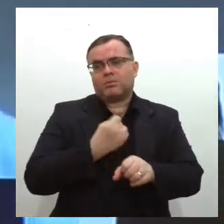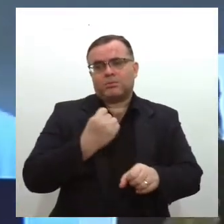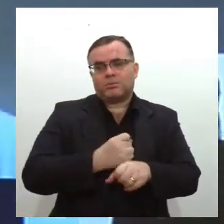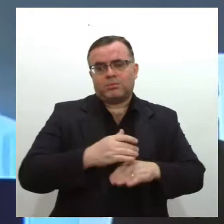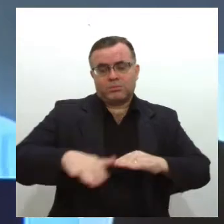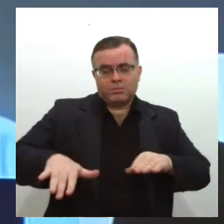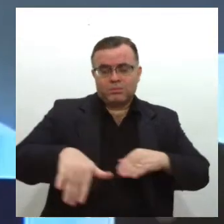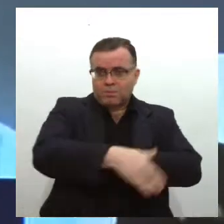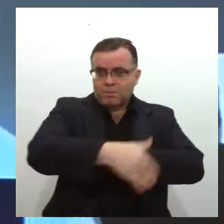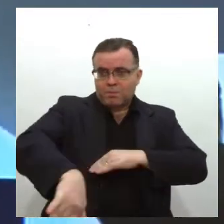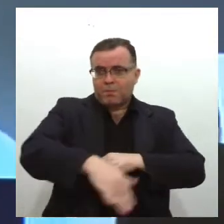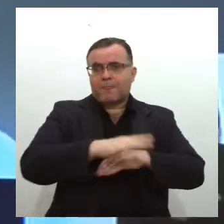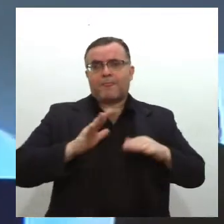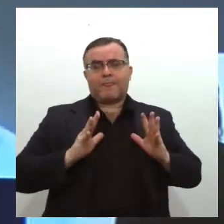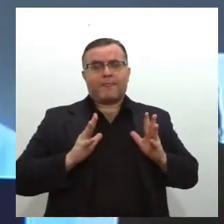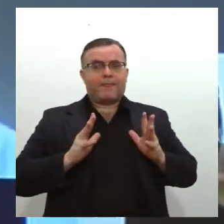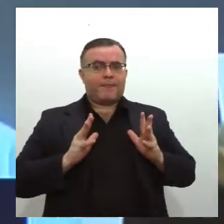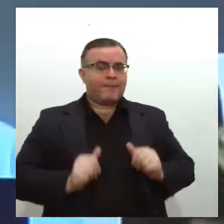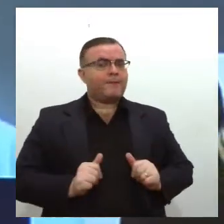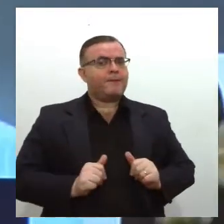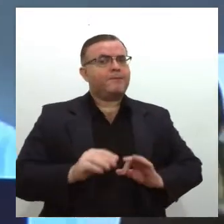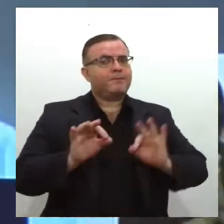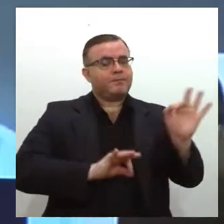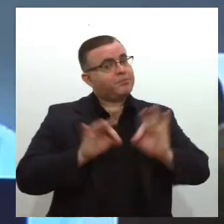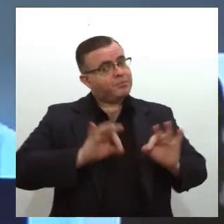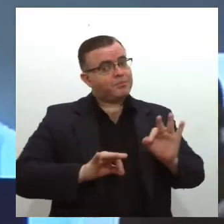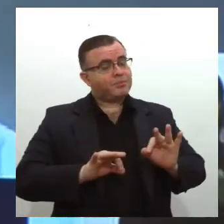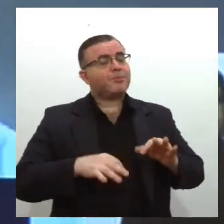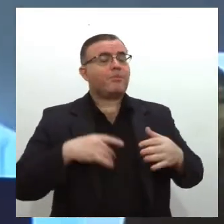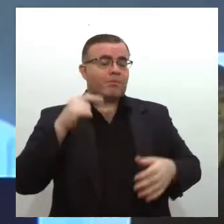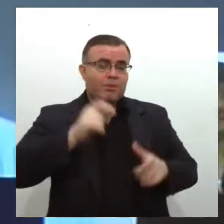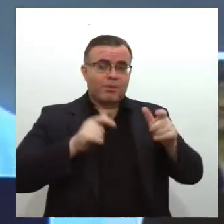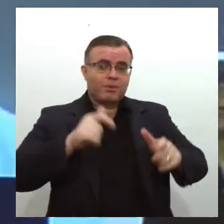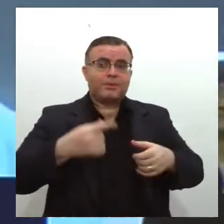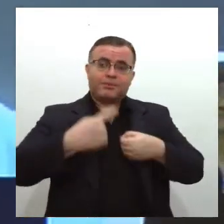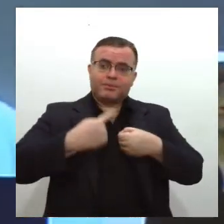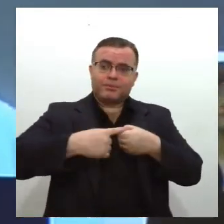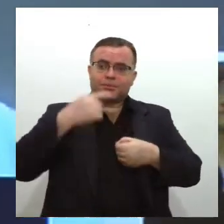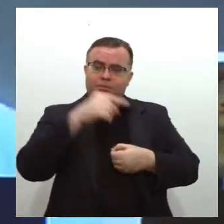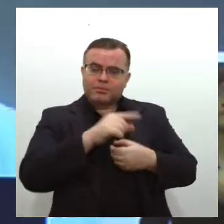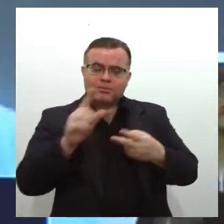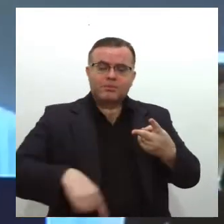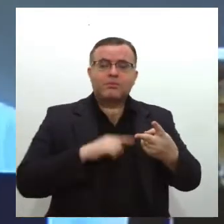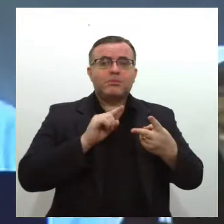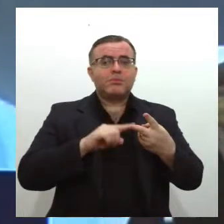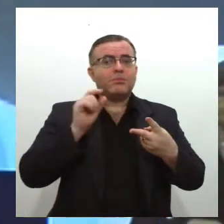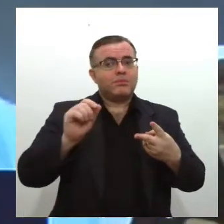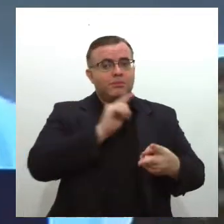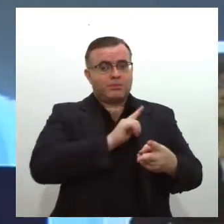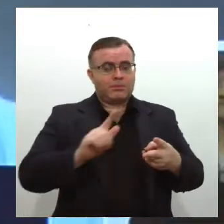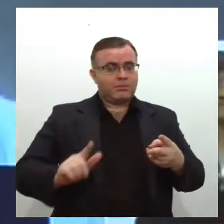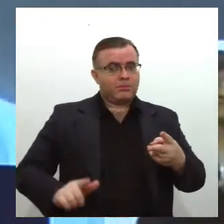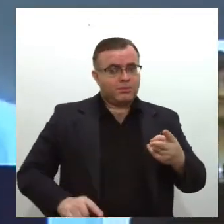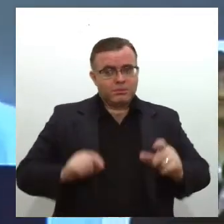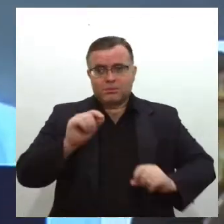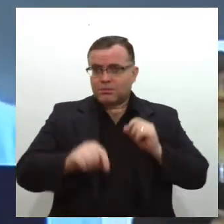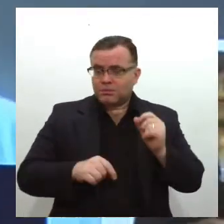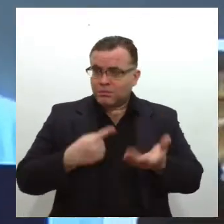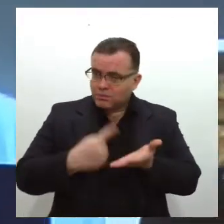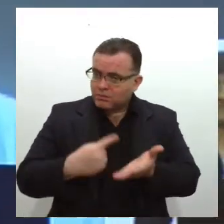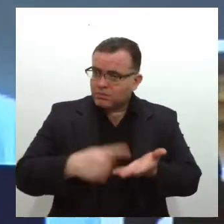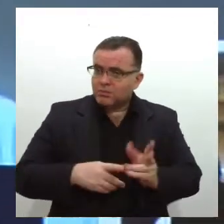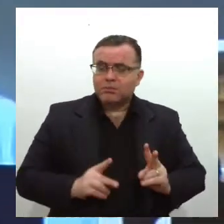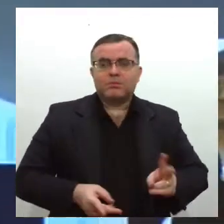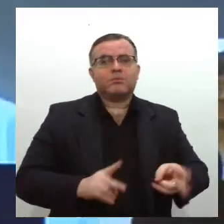bem como a limpeza e a iluminação da estrada da barragem no município, e outra ao governador do estado, para que continue com a